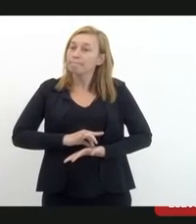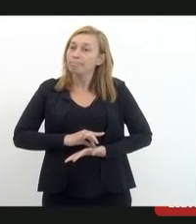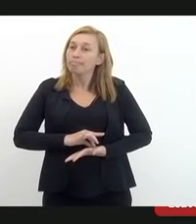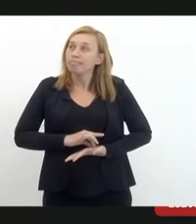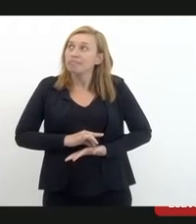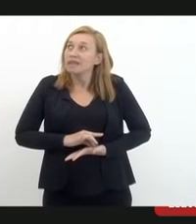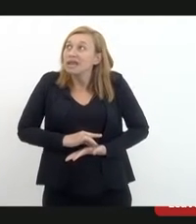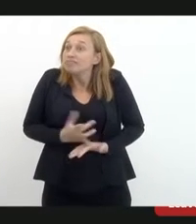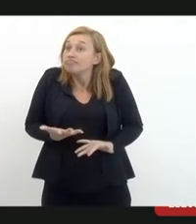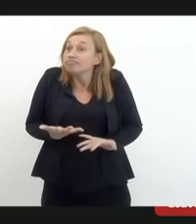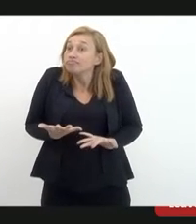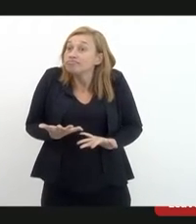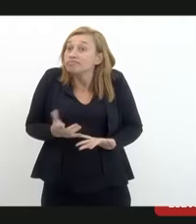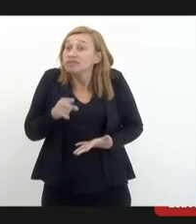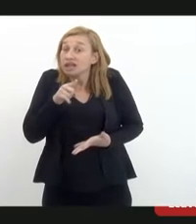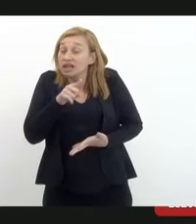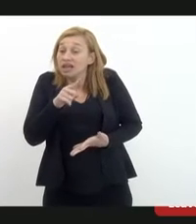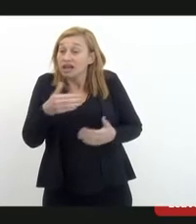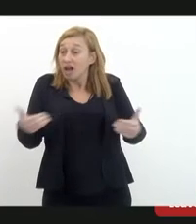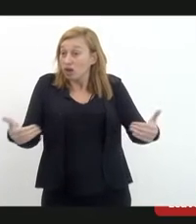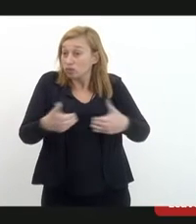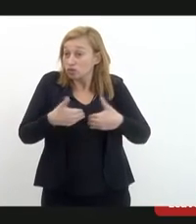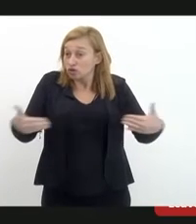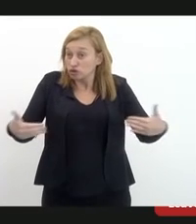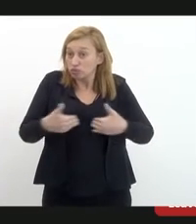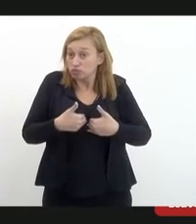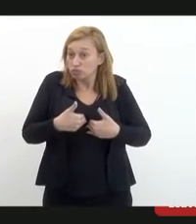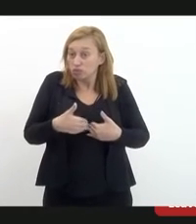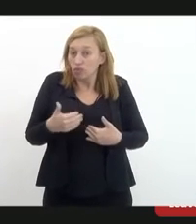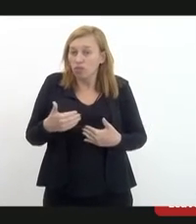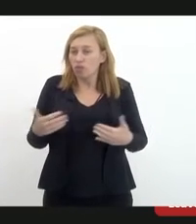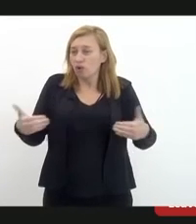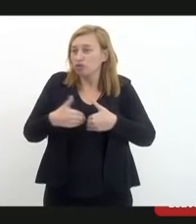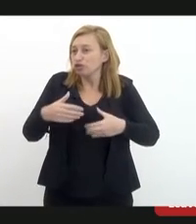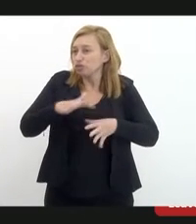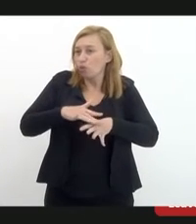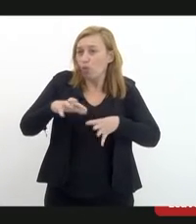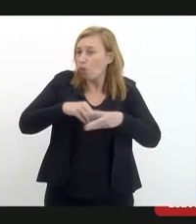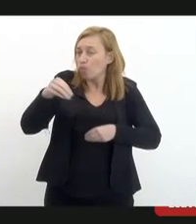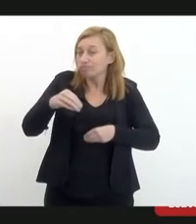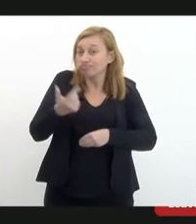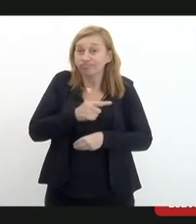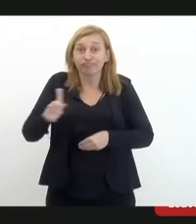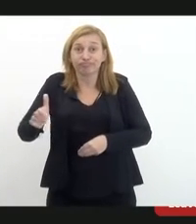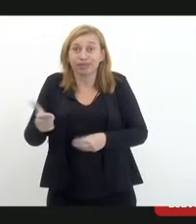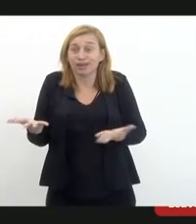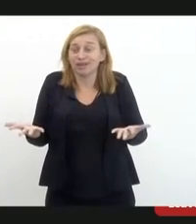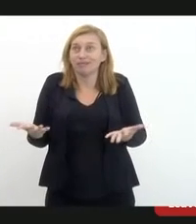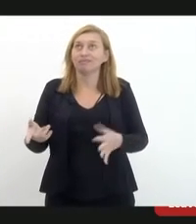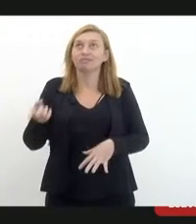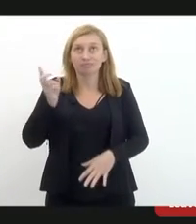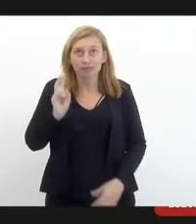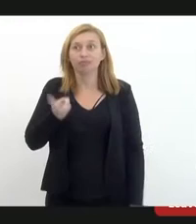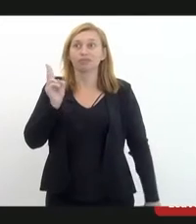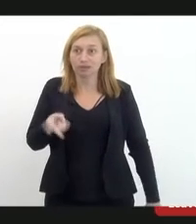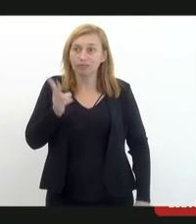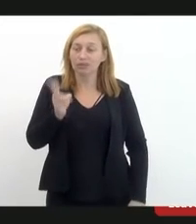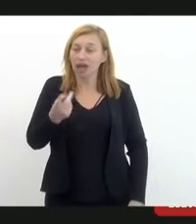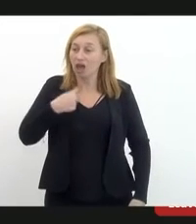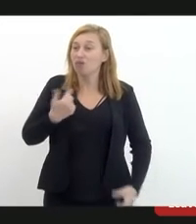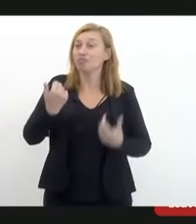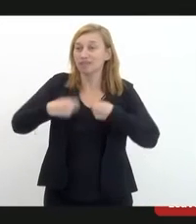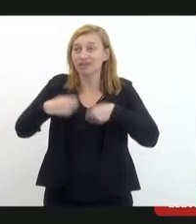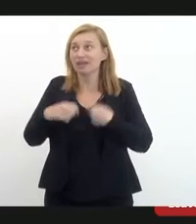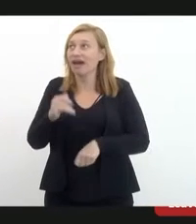ele é autista, o autismo não tem cura. Então, não tem condição de toda vez que eu